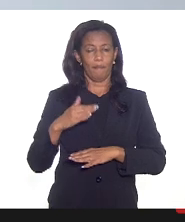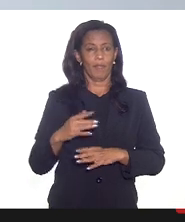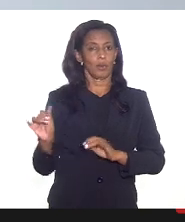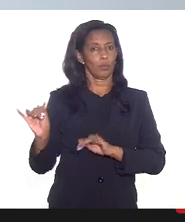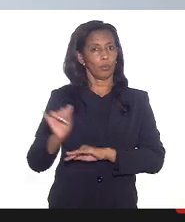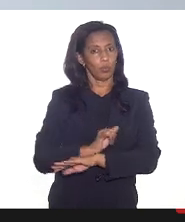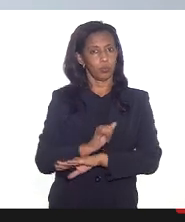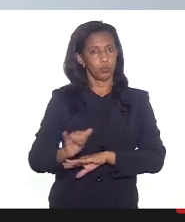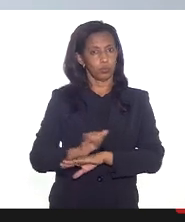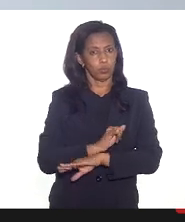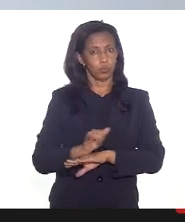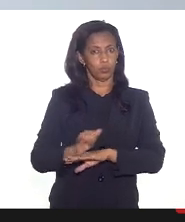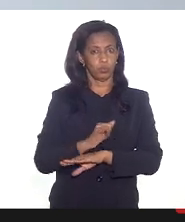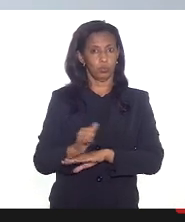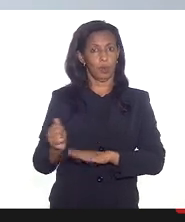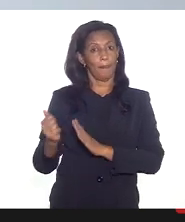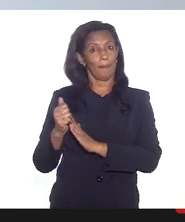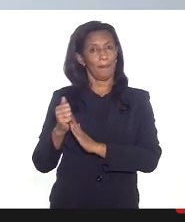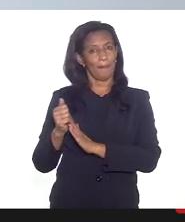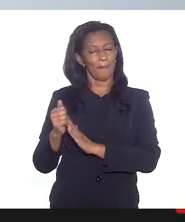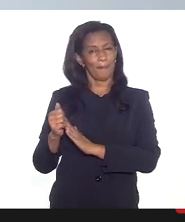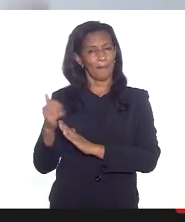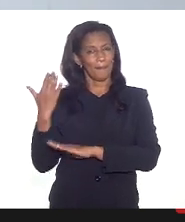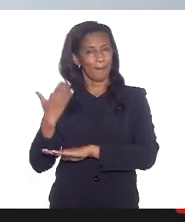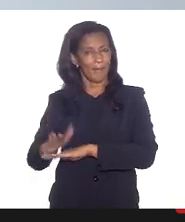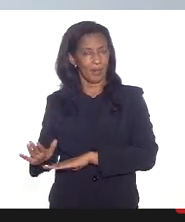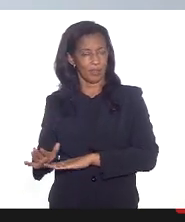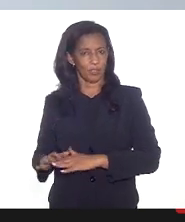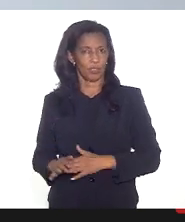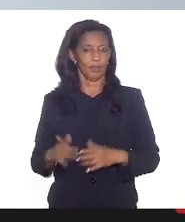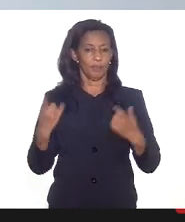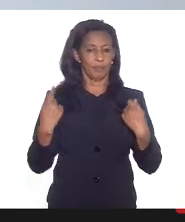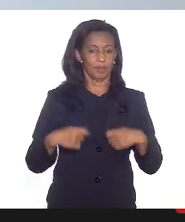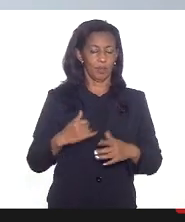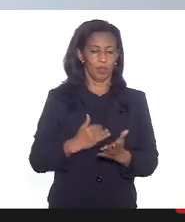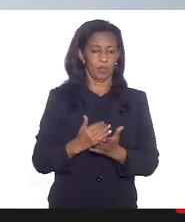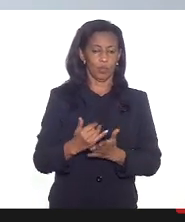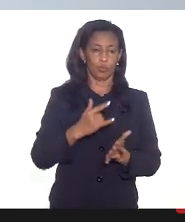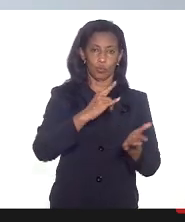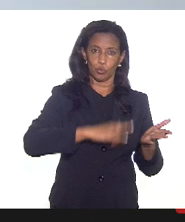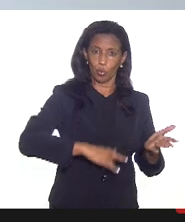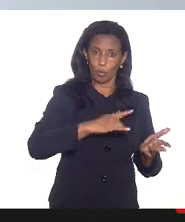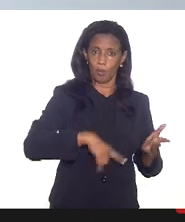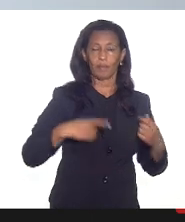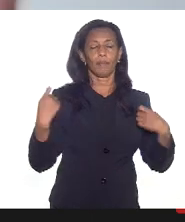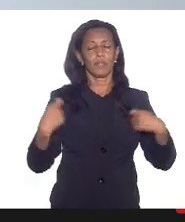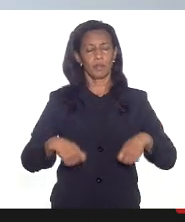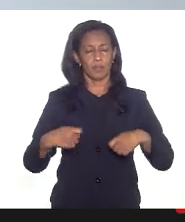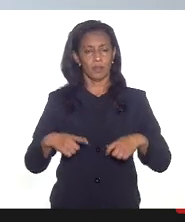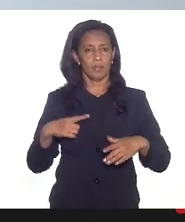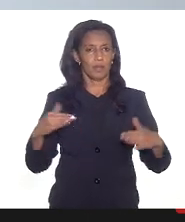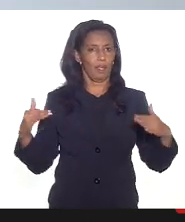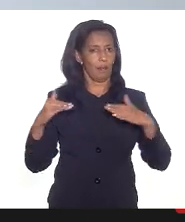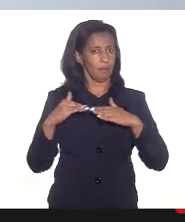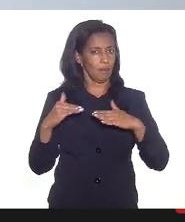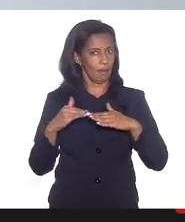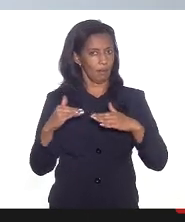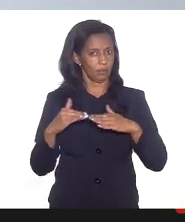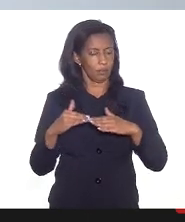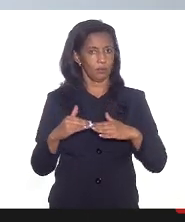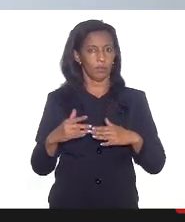estratégias que sejam práticas os documentos e o início da minha fala os documentos eles precisam ser alinhados